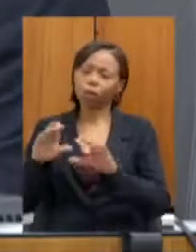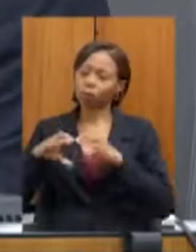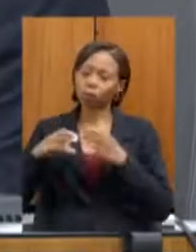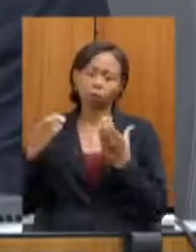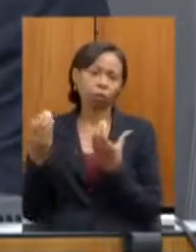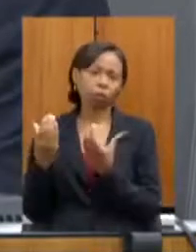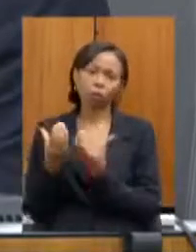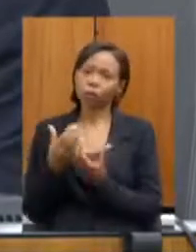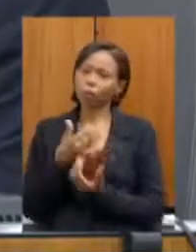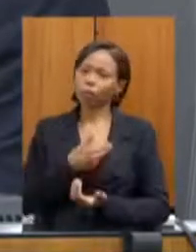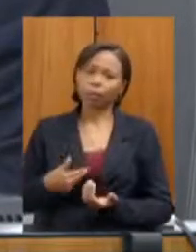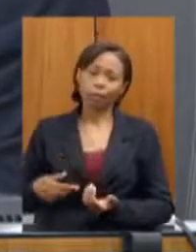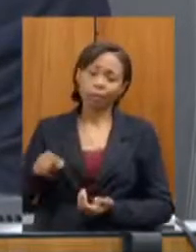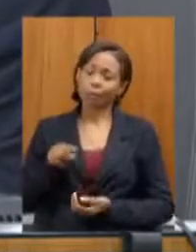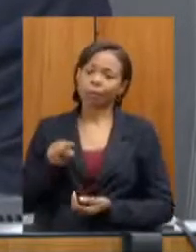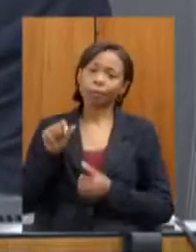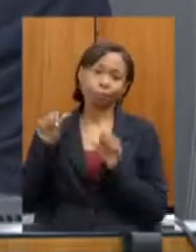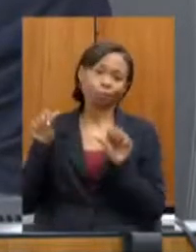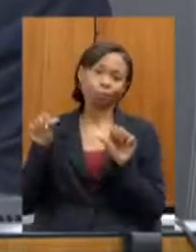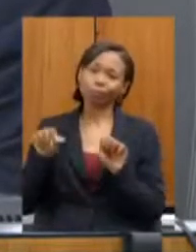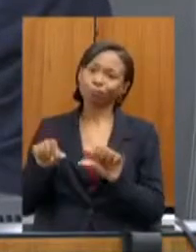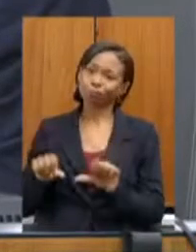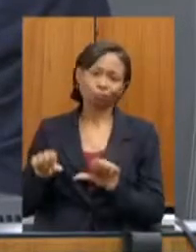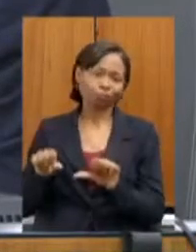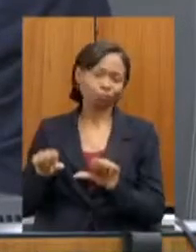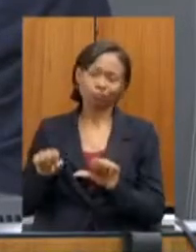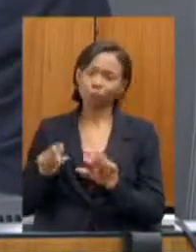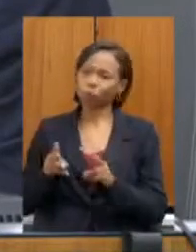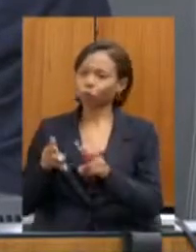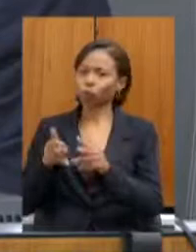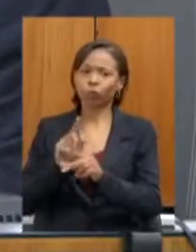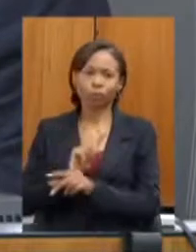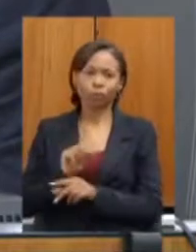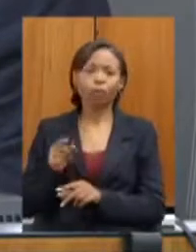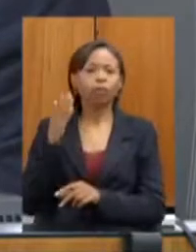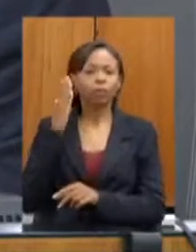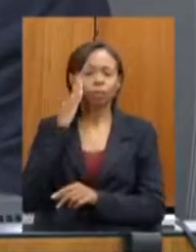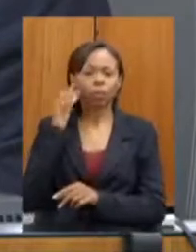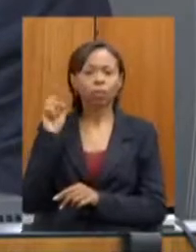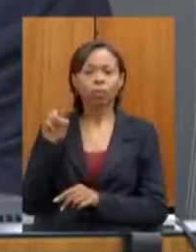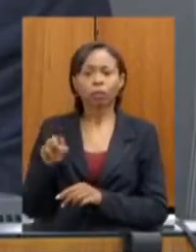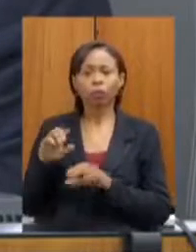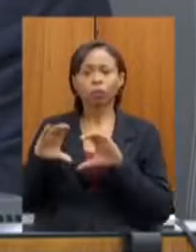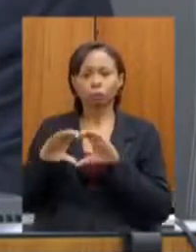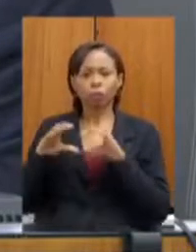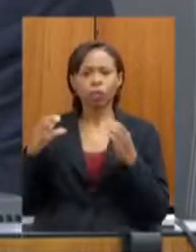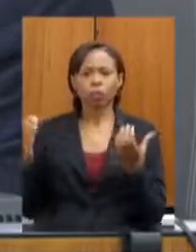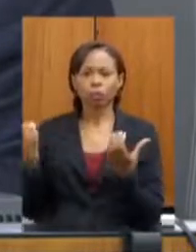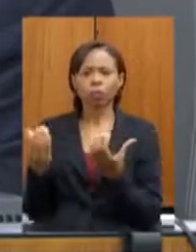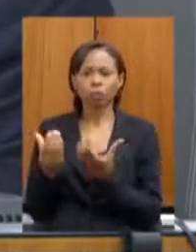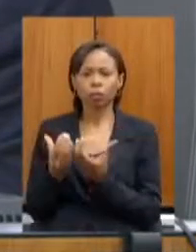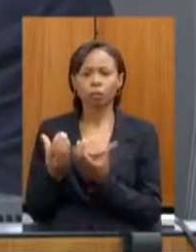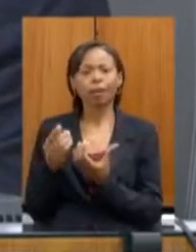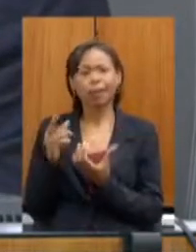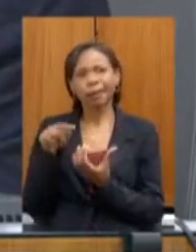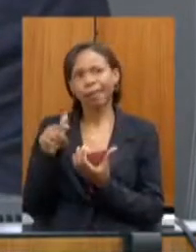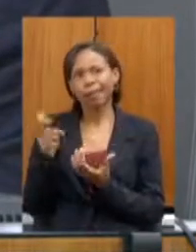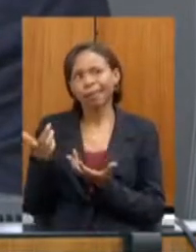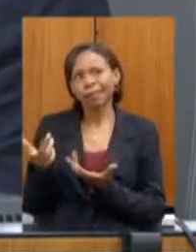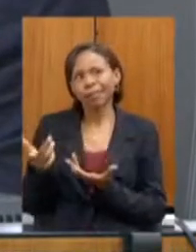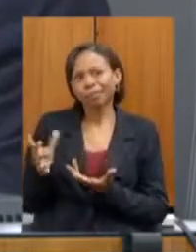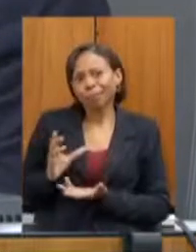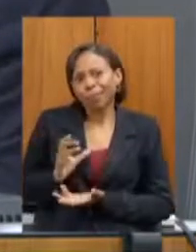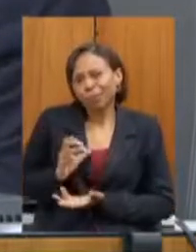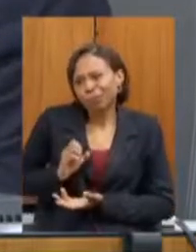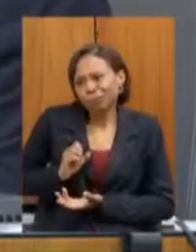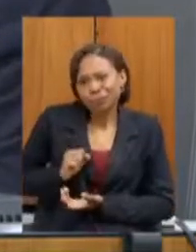entende que a vocação do mineirinho é ele tem um vínculo um símbolo afetivo os